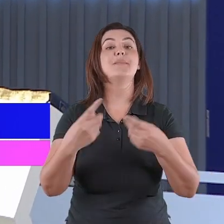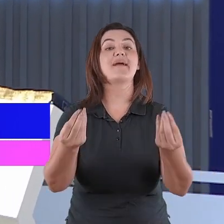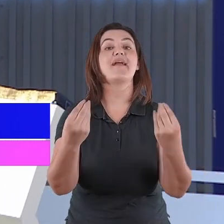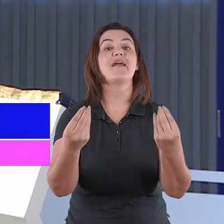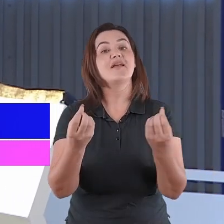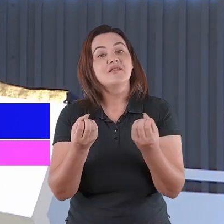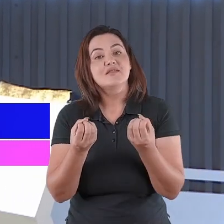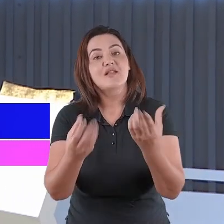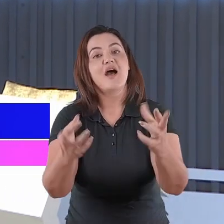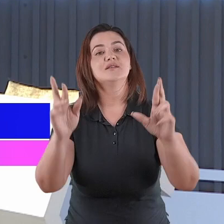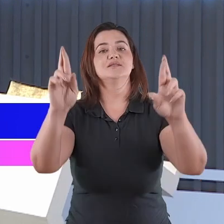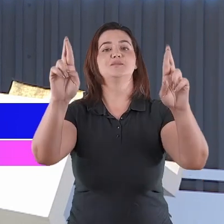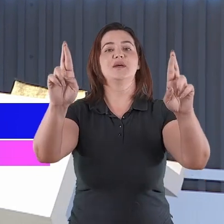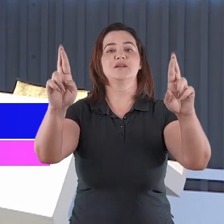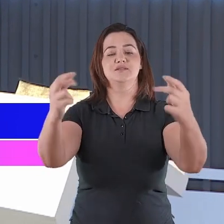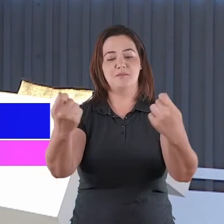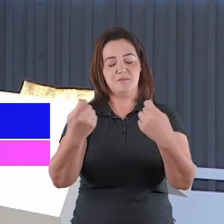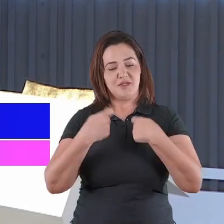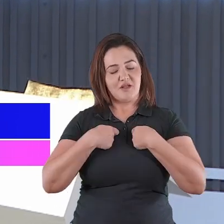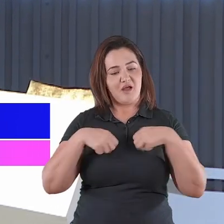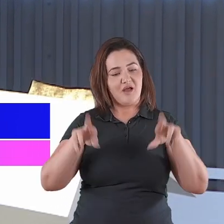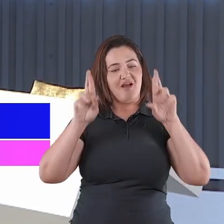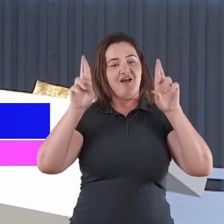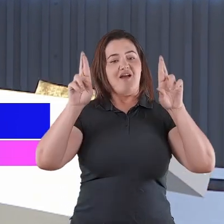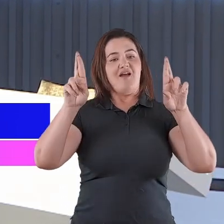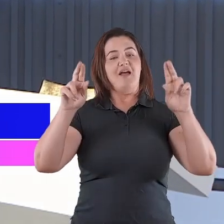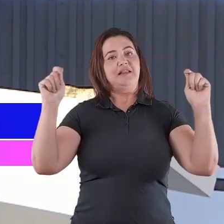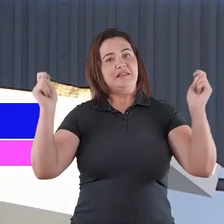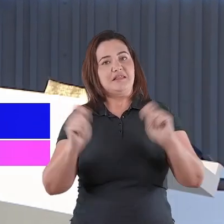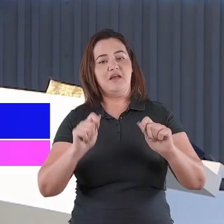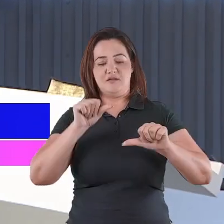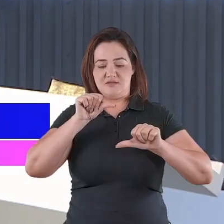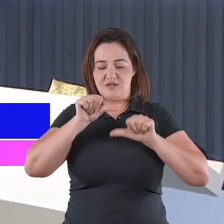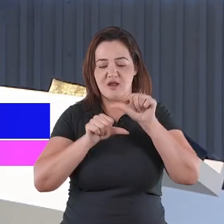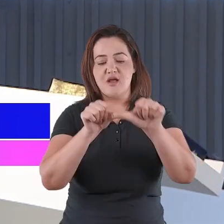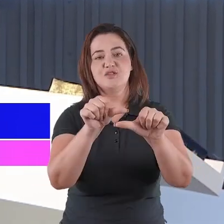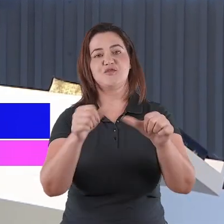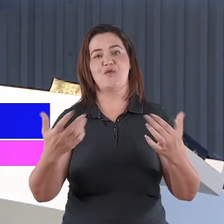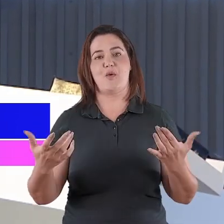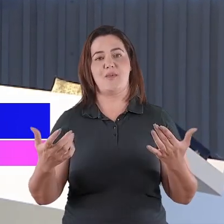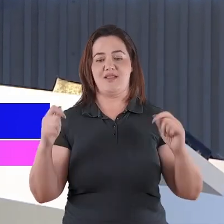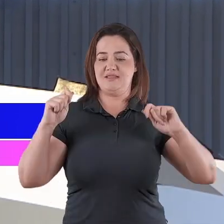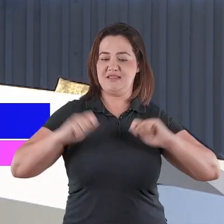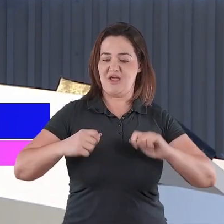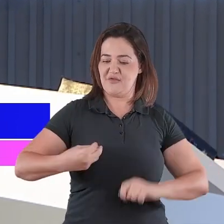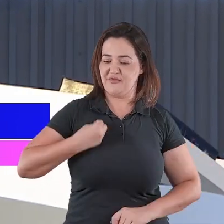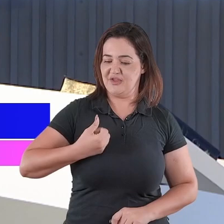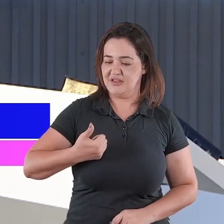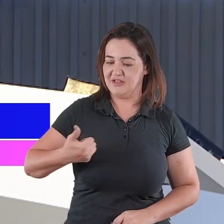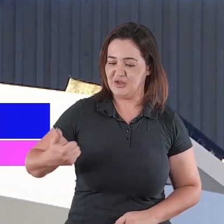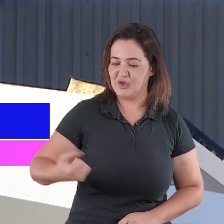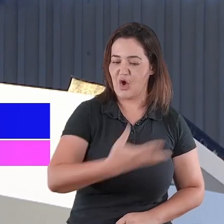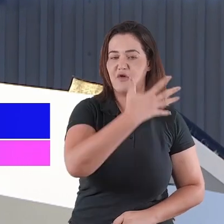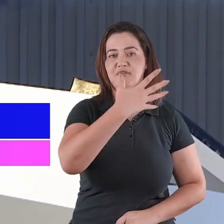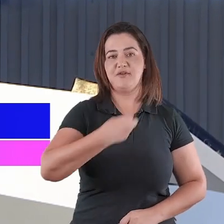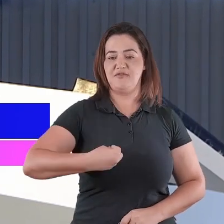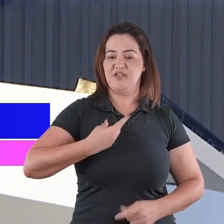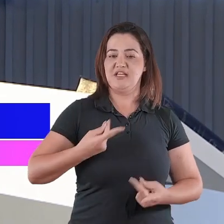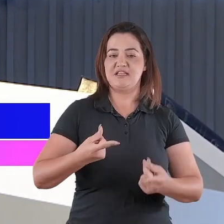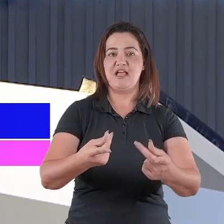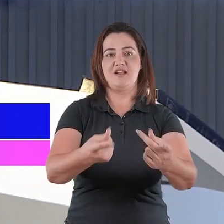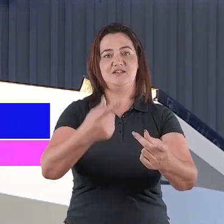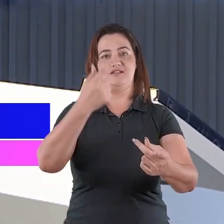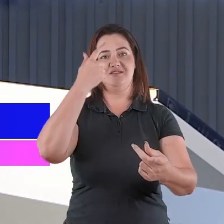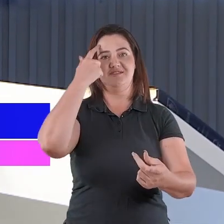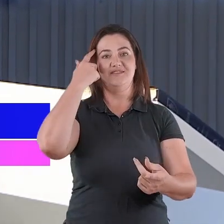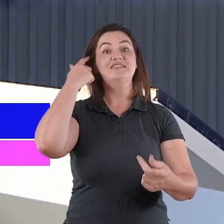ser transformados. A esperança de que eu e você podemos ter uma nova história, uma nova vida. a esperança de que